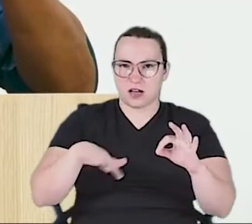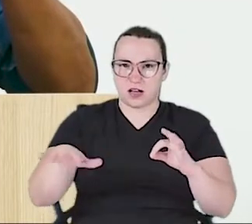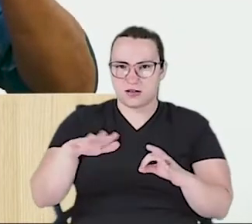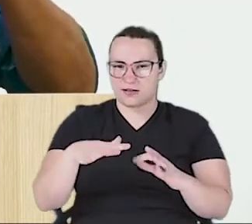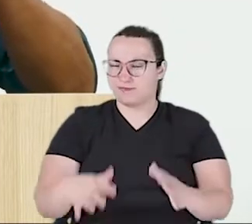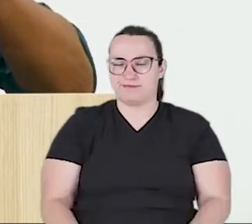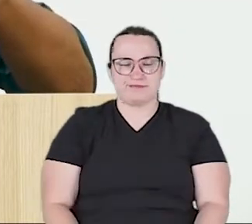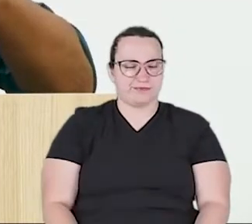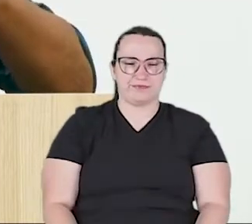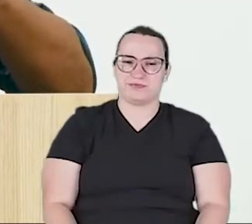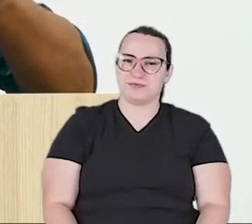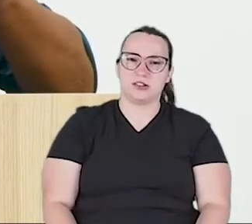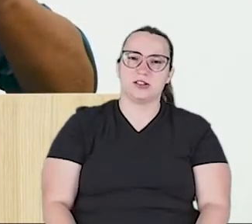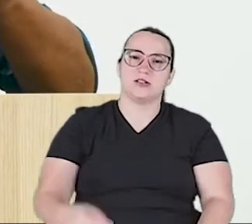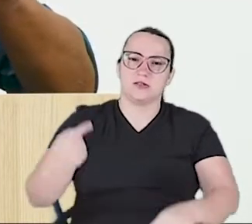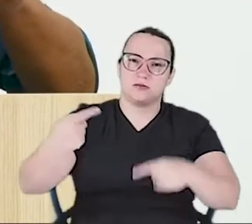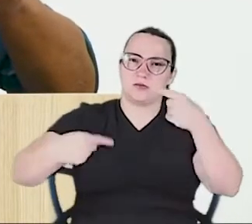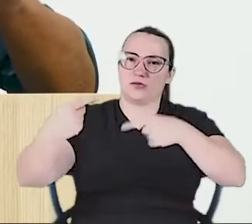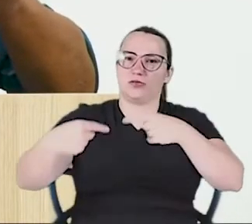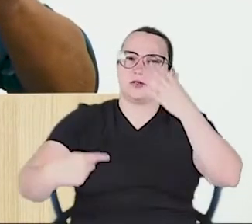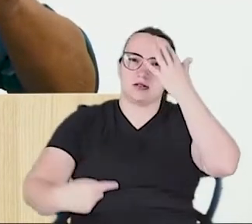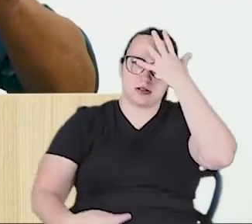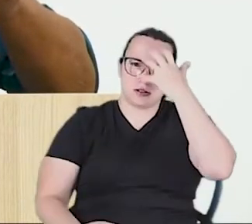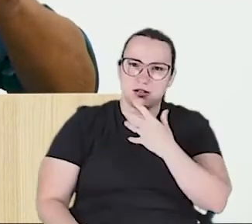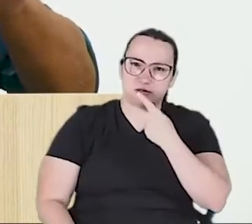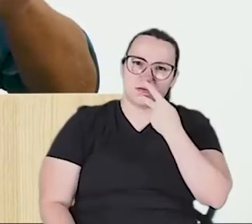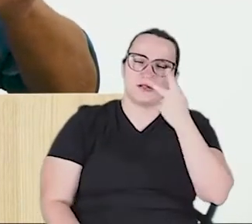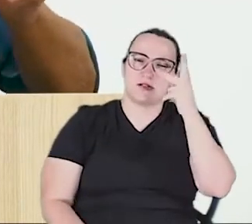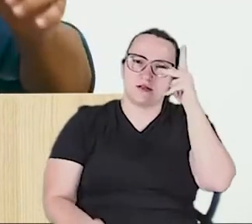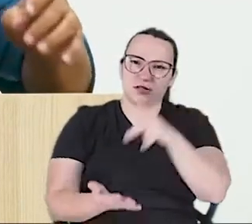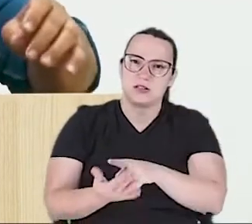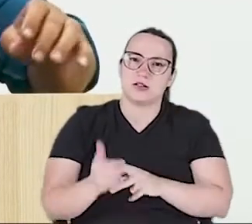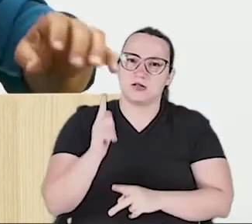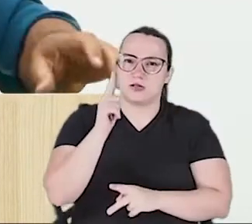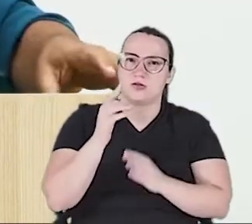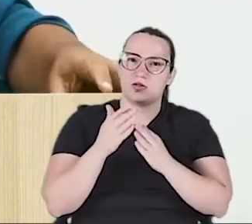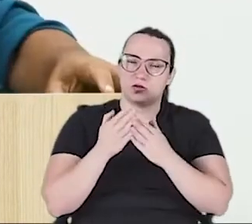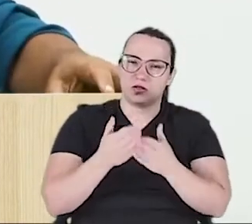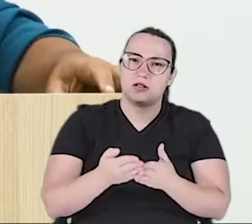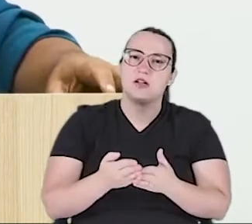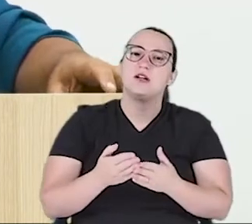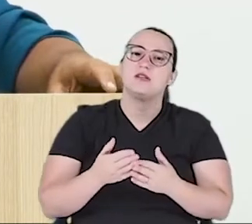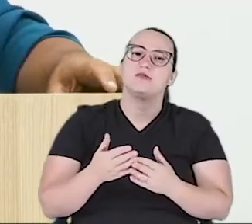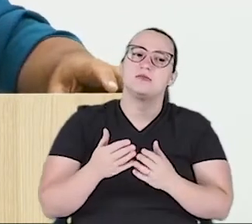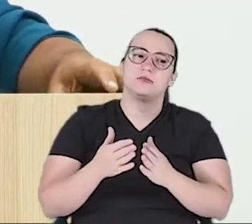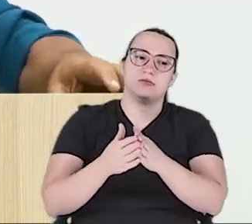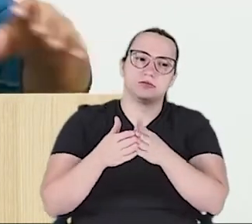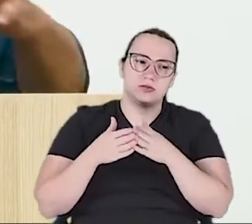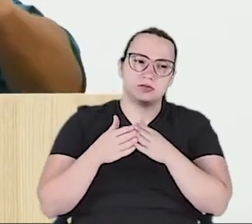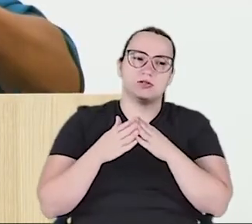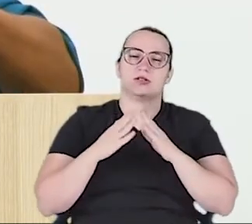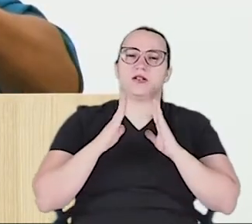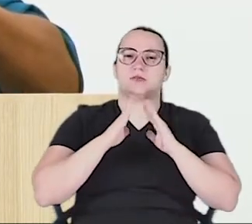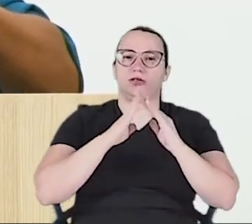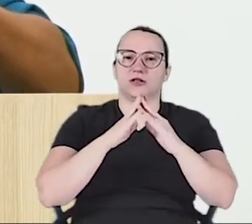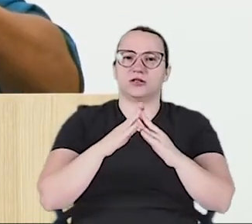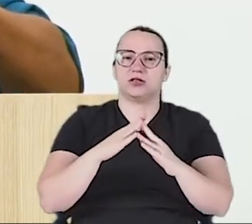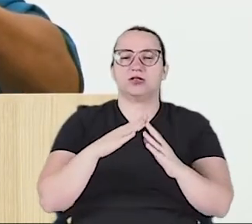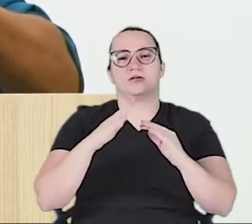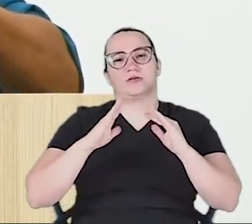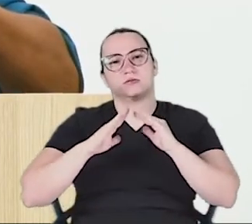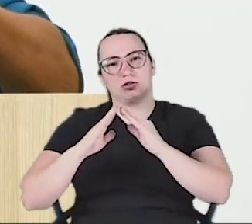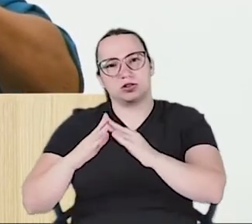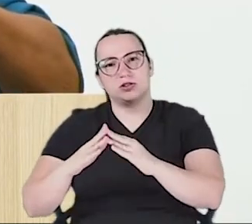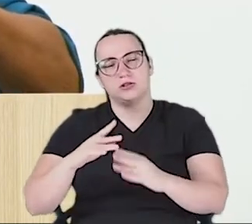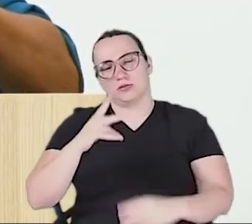vamos fazer uma política séria? Vamos falar de verdade em Guaíra? Vamos brigar por habitação para Guaíra? Vamos brigar por moradia, as pessoas